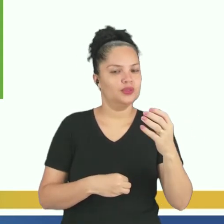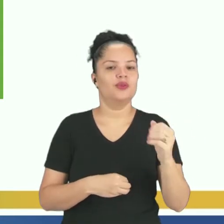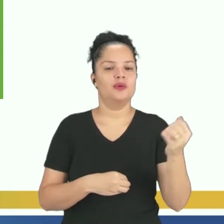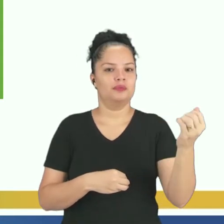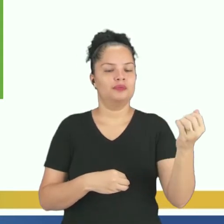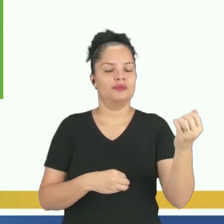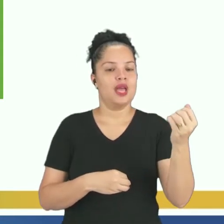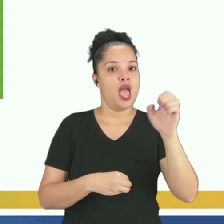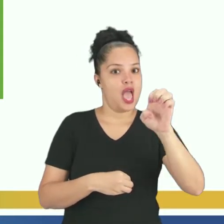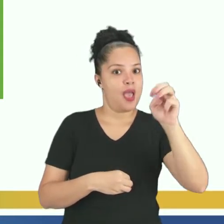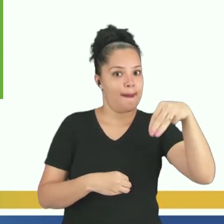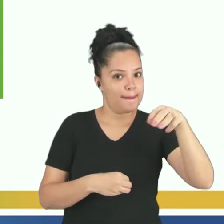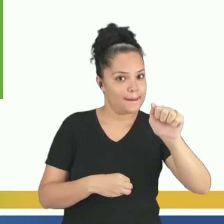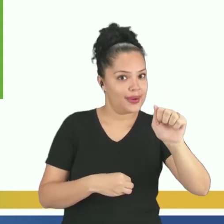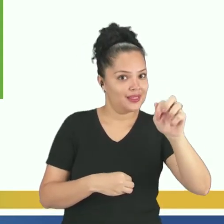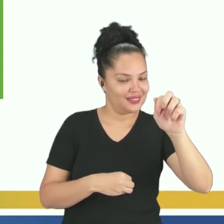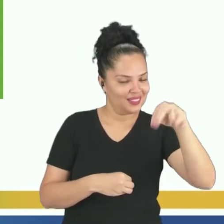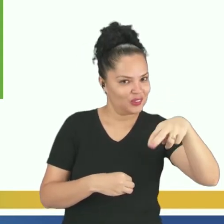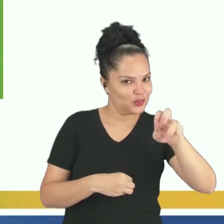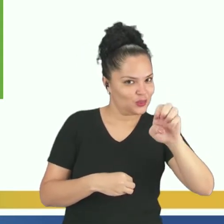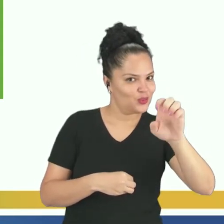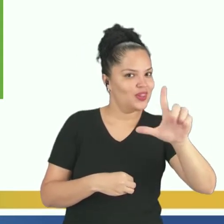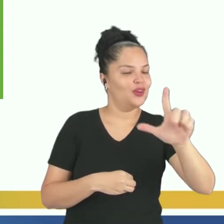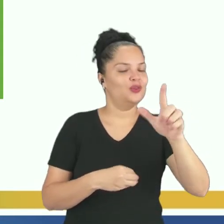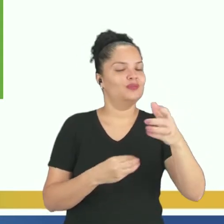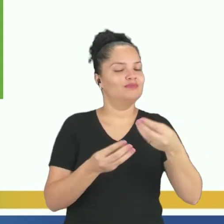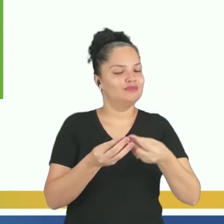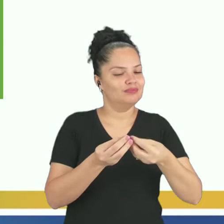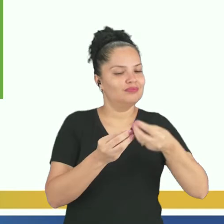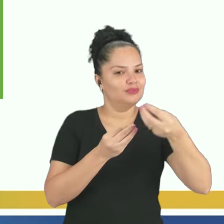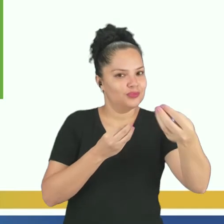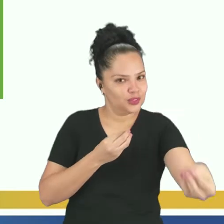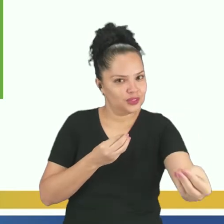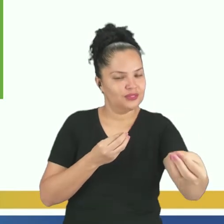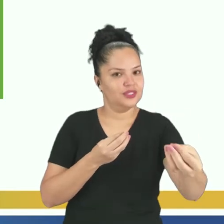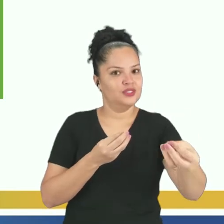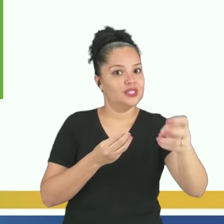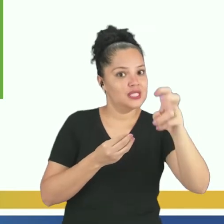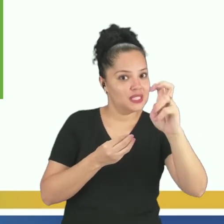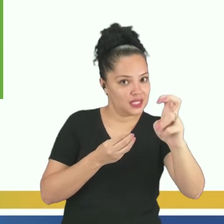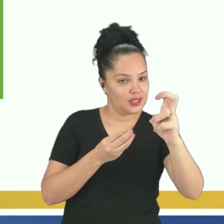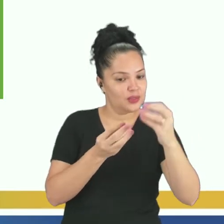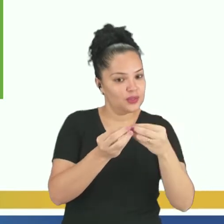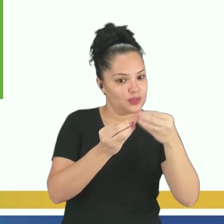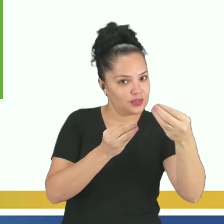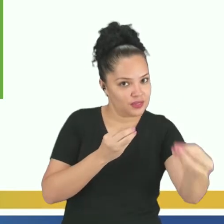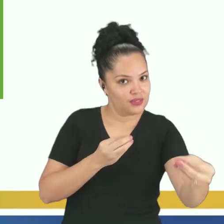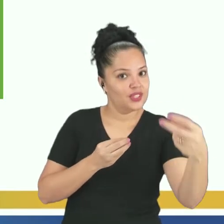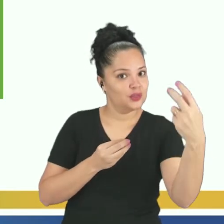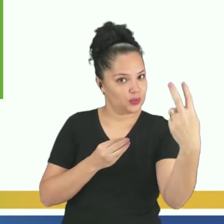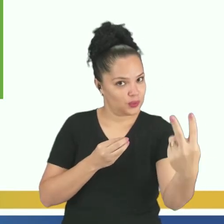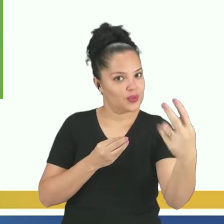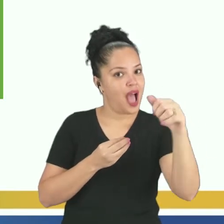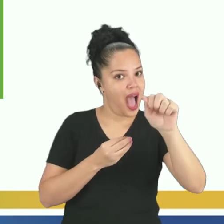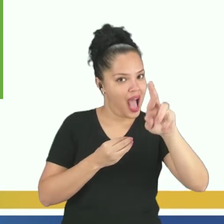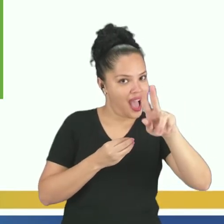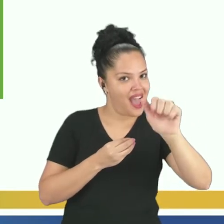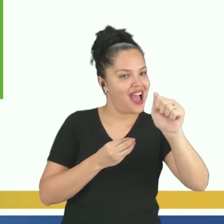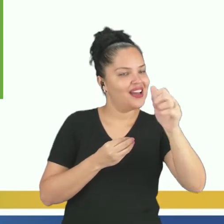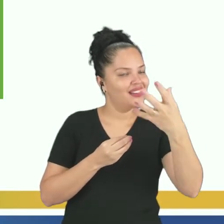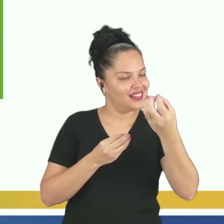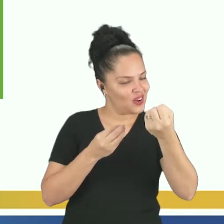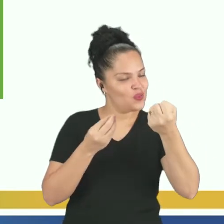fazer assim, para cada cinco moedas que eu contar, dou-lhe duas, ok? Arão aceitou a proposta.